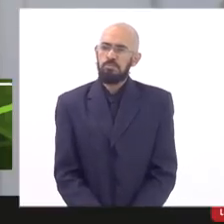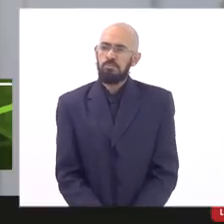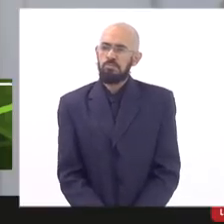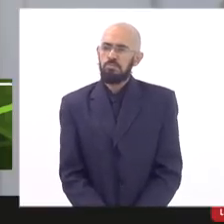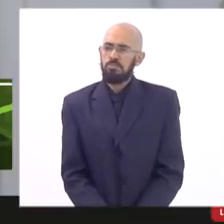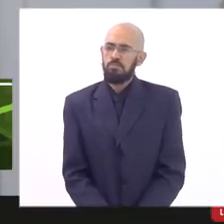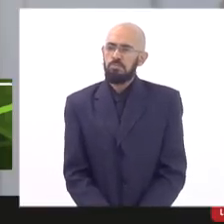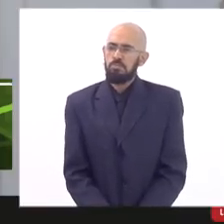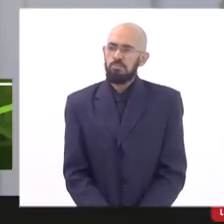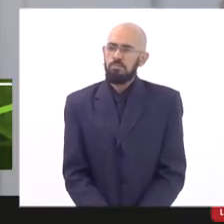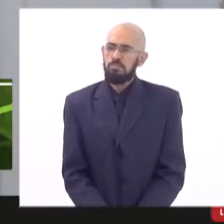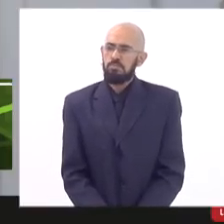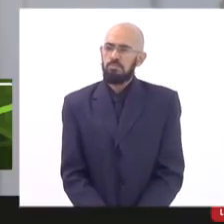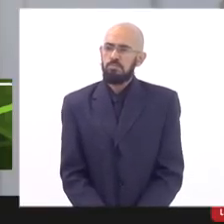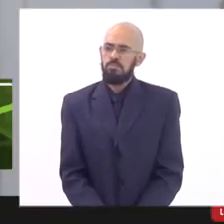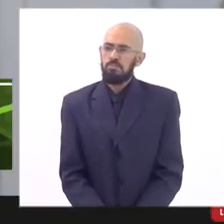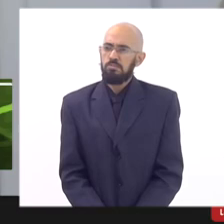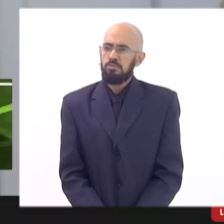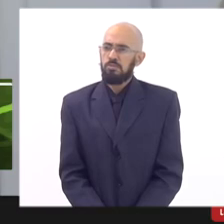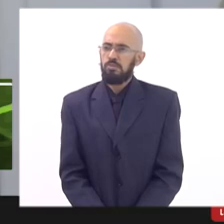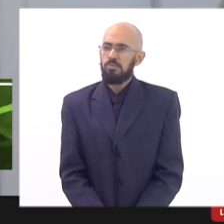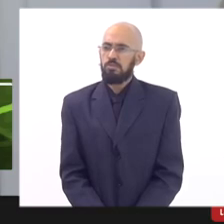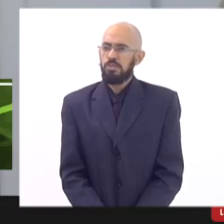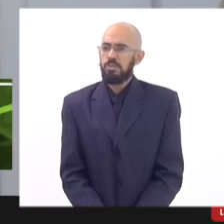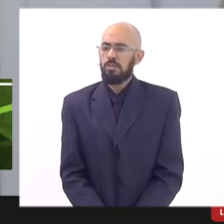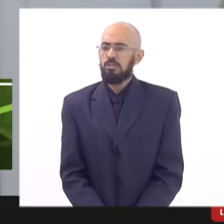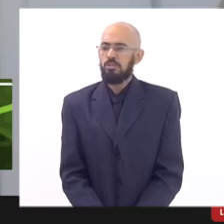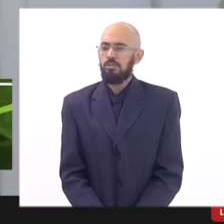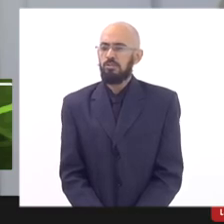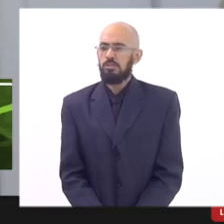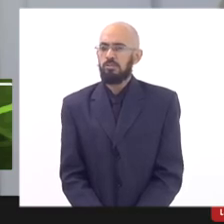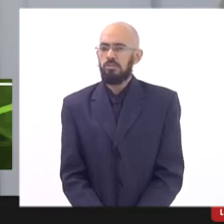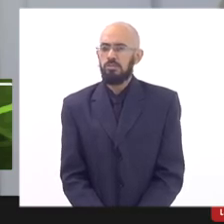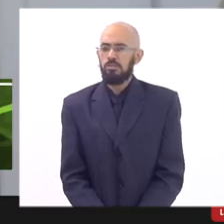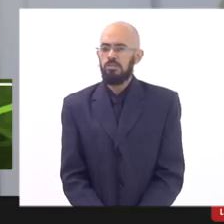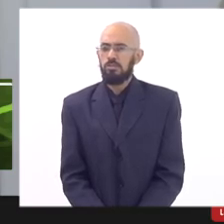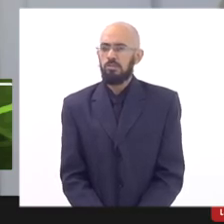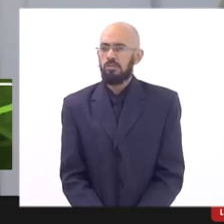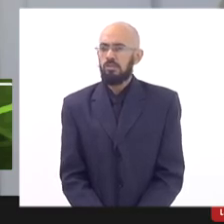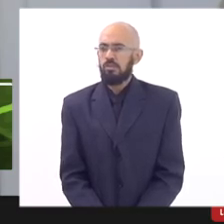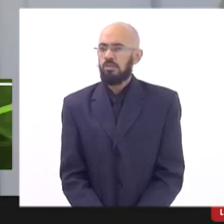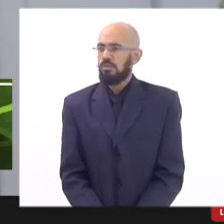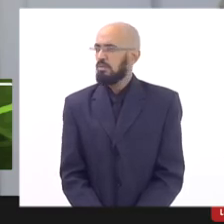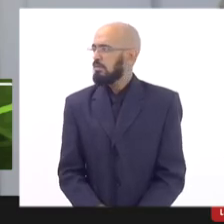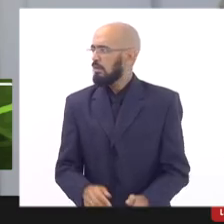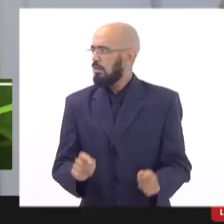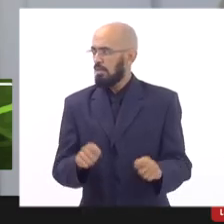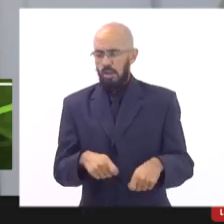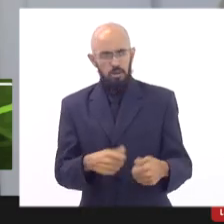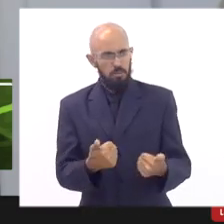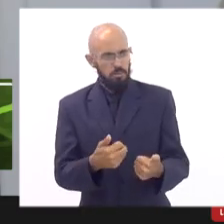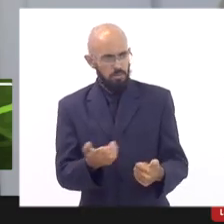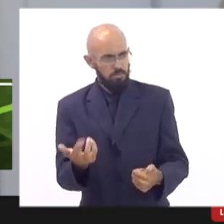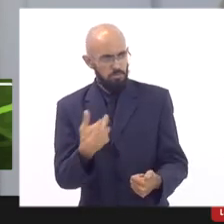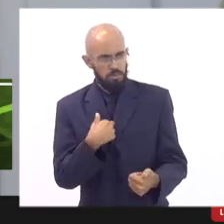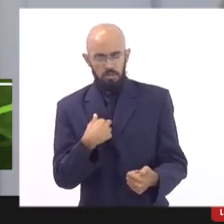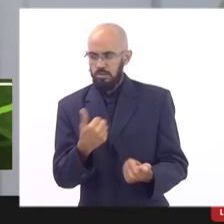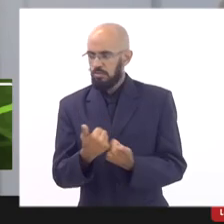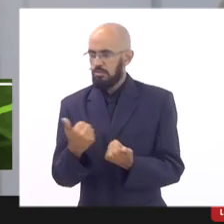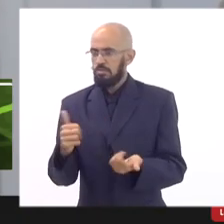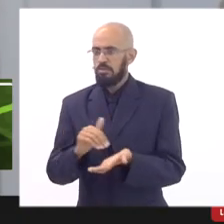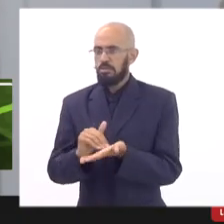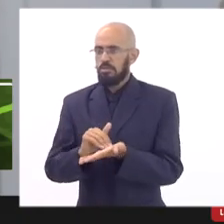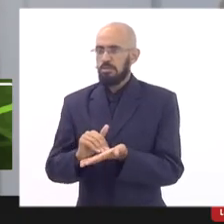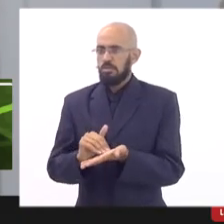o secretário pode responder ou é uma área aí que não não respondo respondo